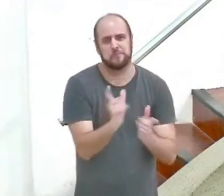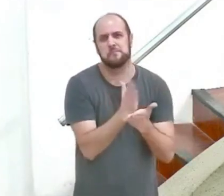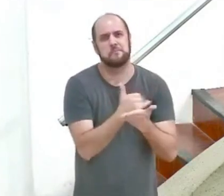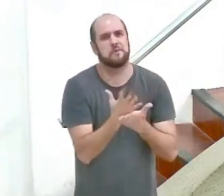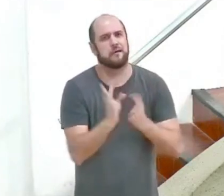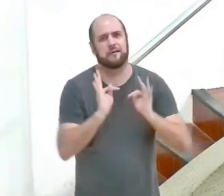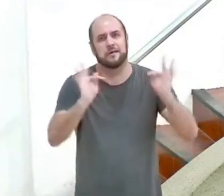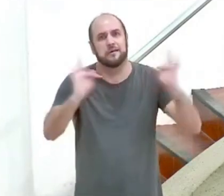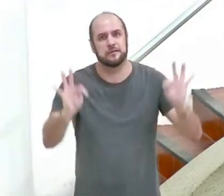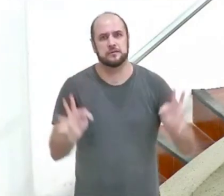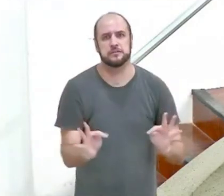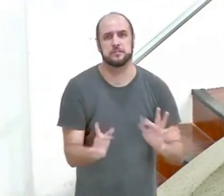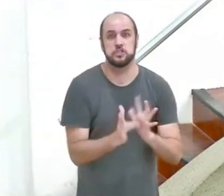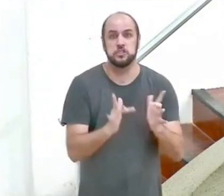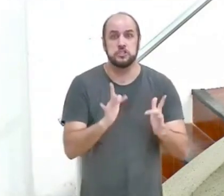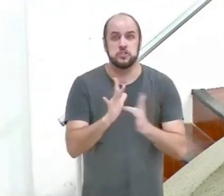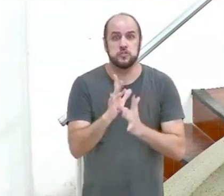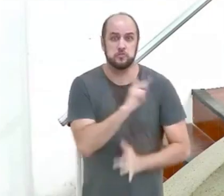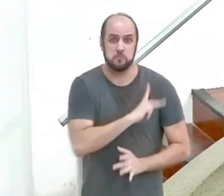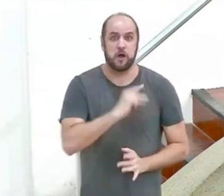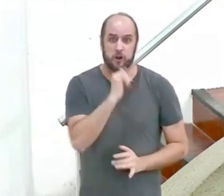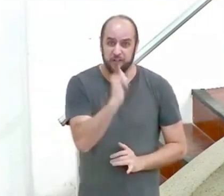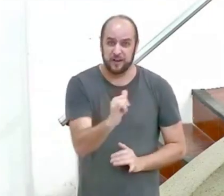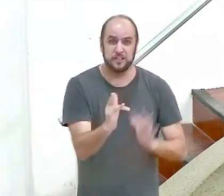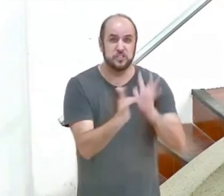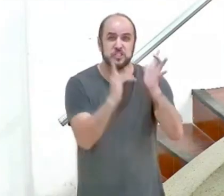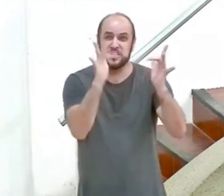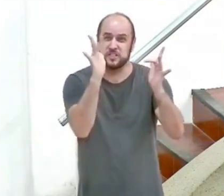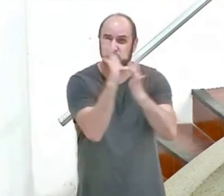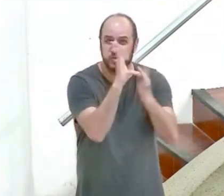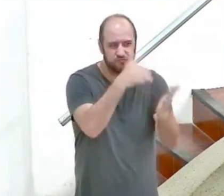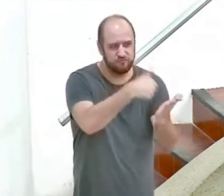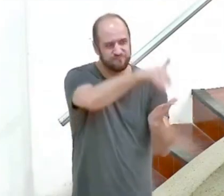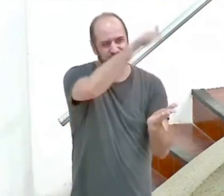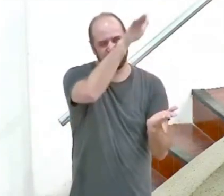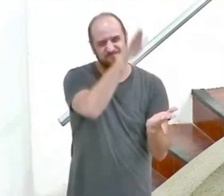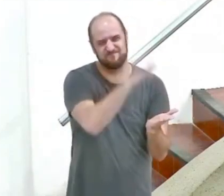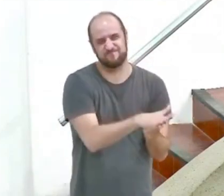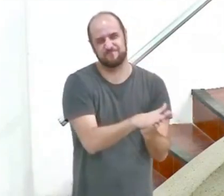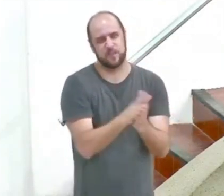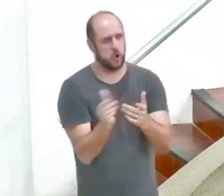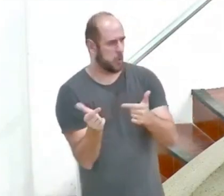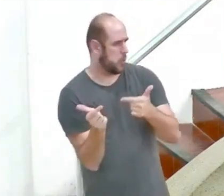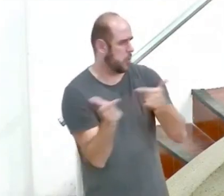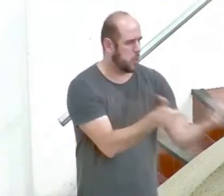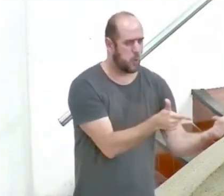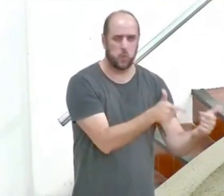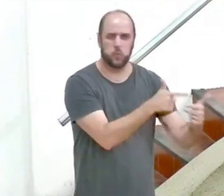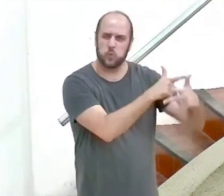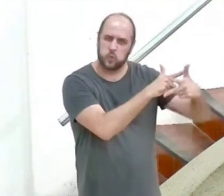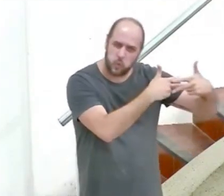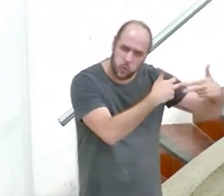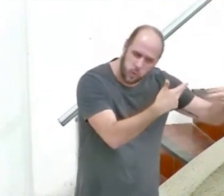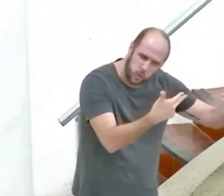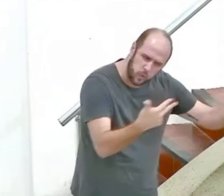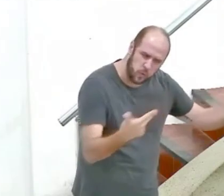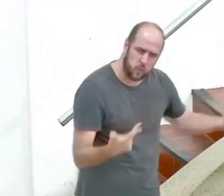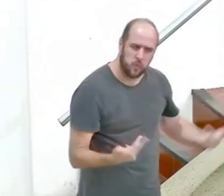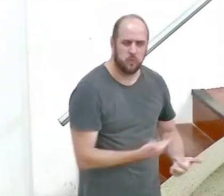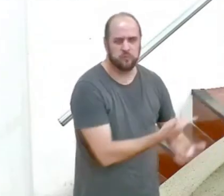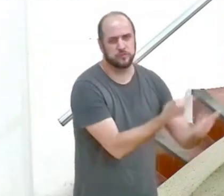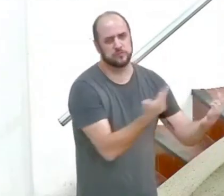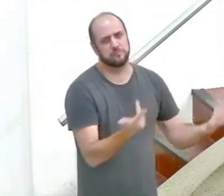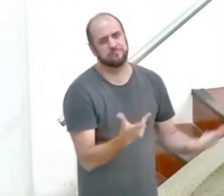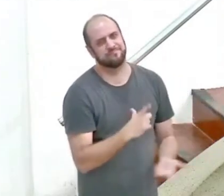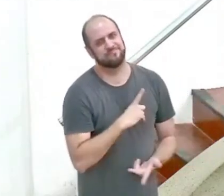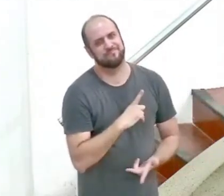Jesus é o vingador contra todas aqueles que